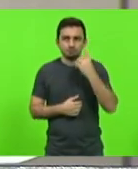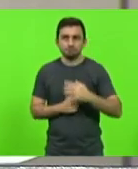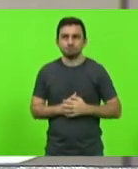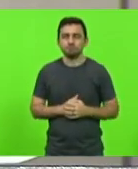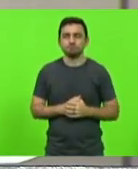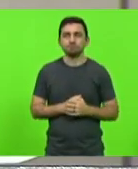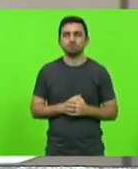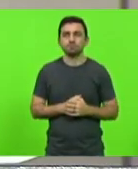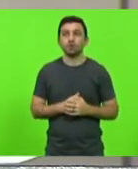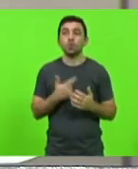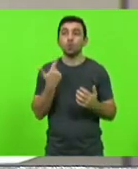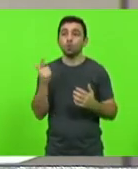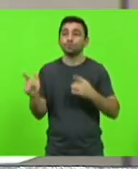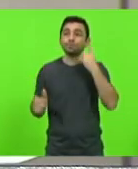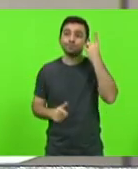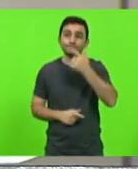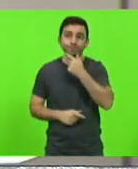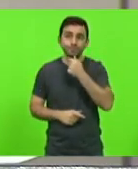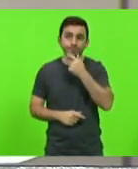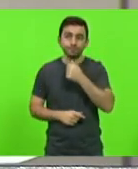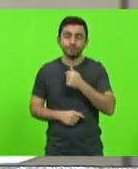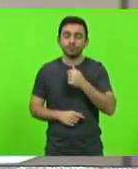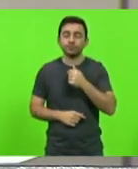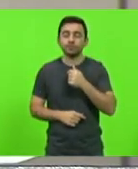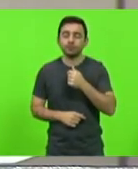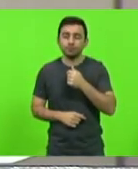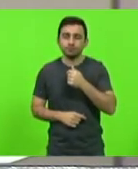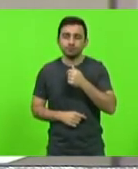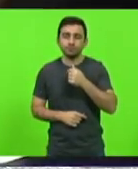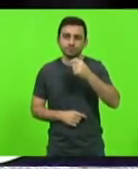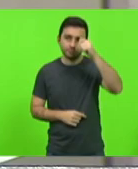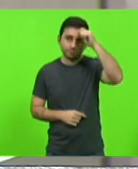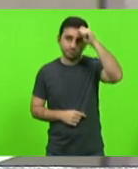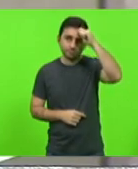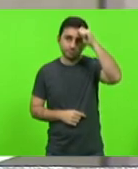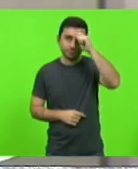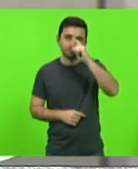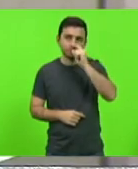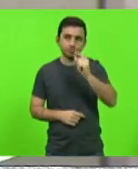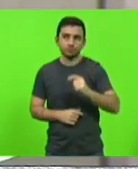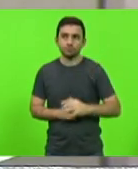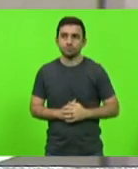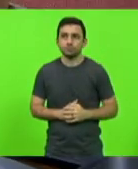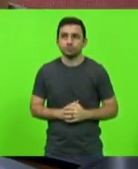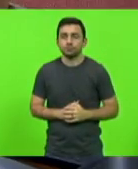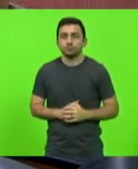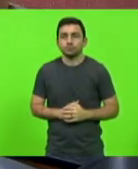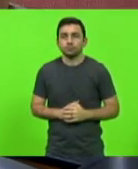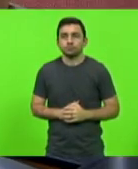Próximo, deputado Adrianinho. Vossa Excelência será dez minutos, deputado Adrianinho.